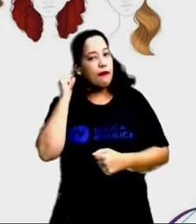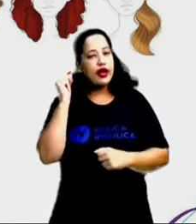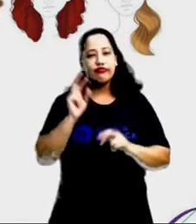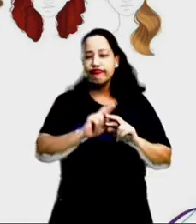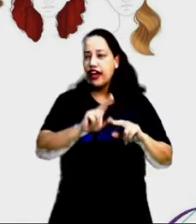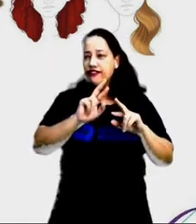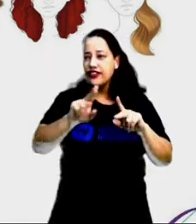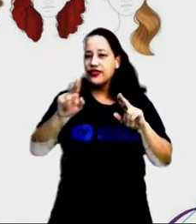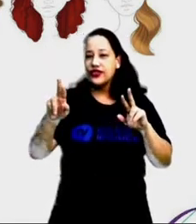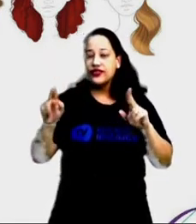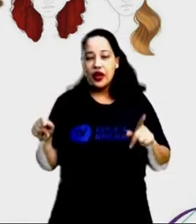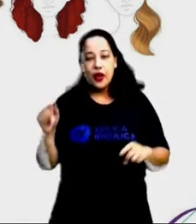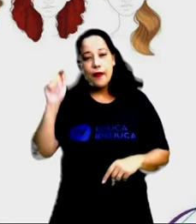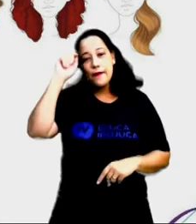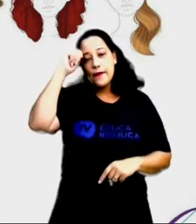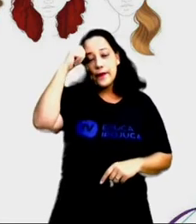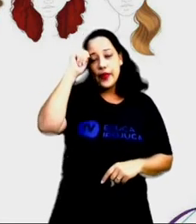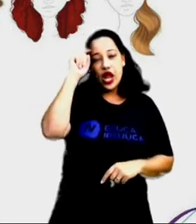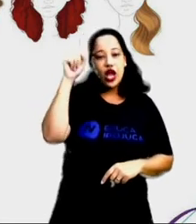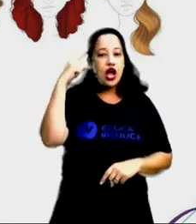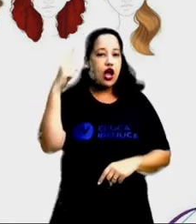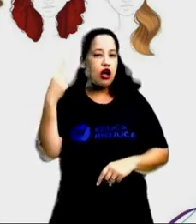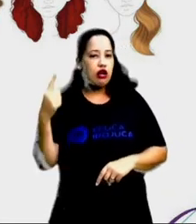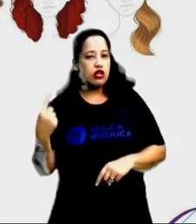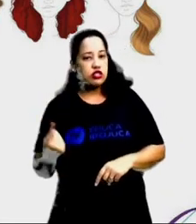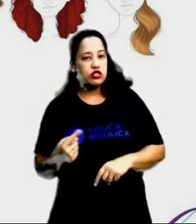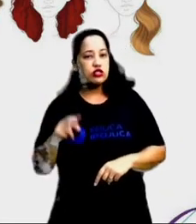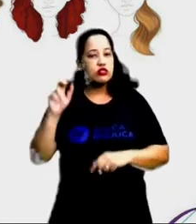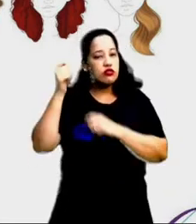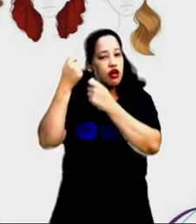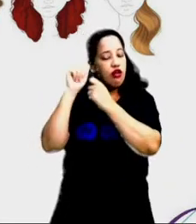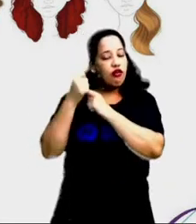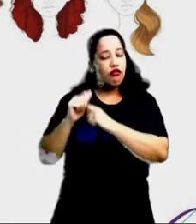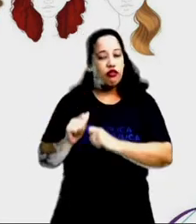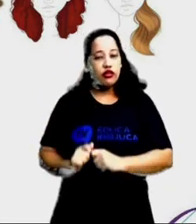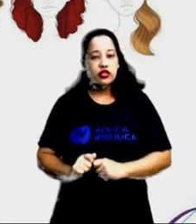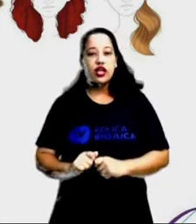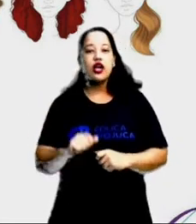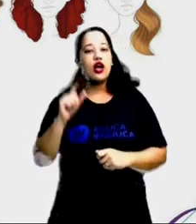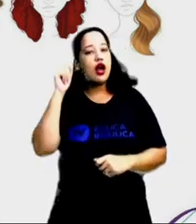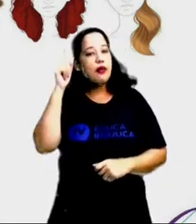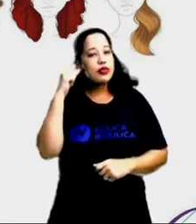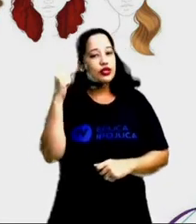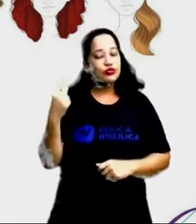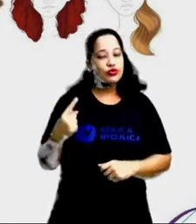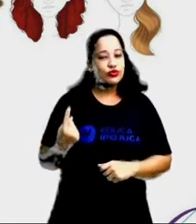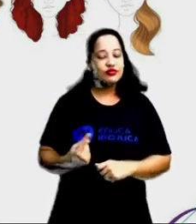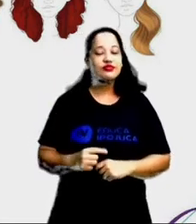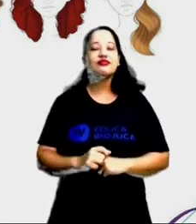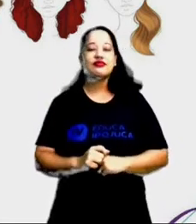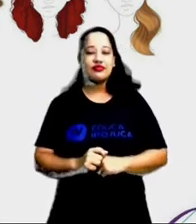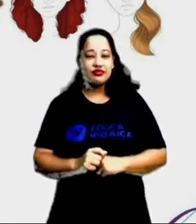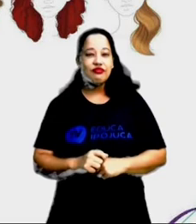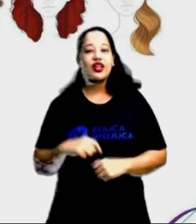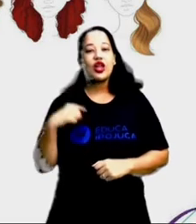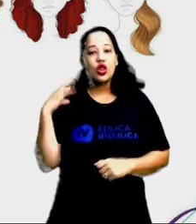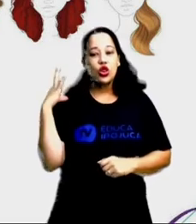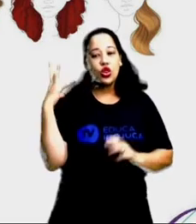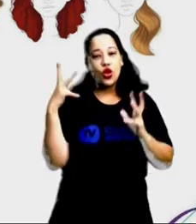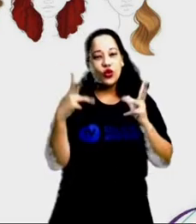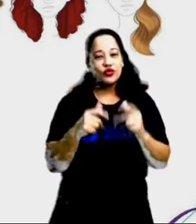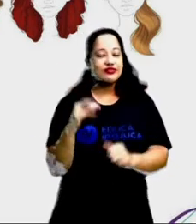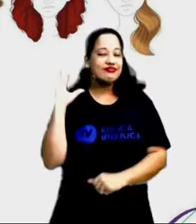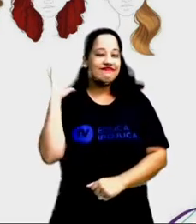outros. Cabelos pretos, enrolados, com tranças, cabelos cacheados, e que são todos